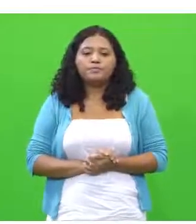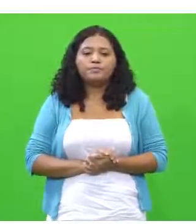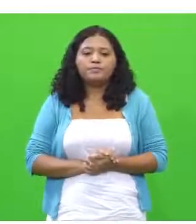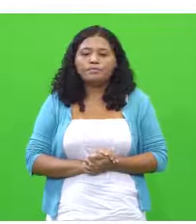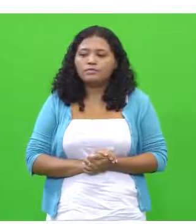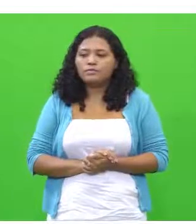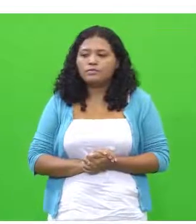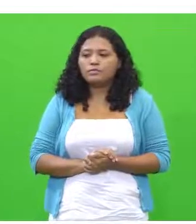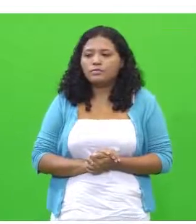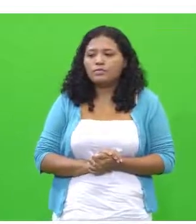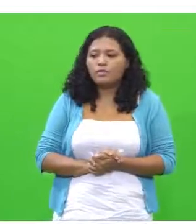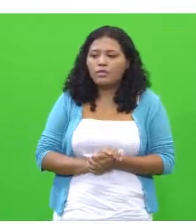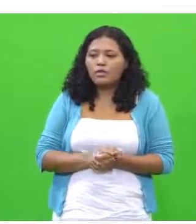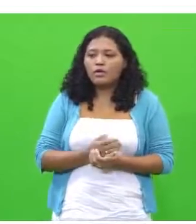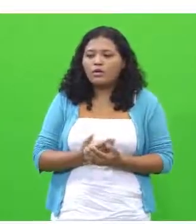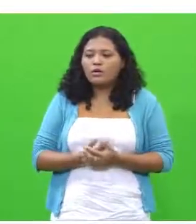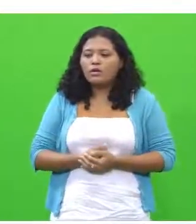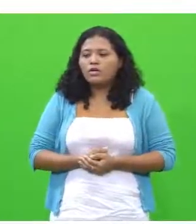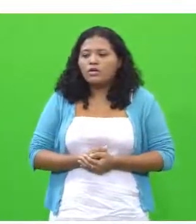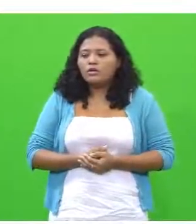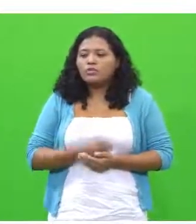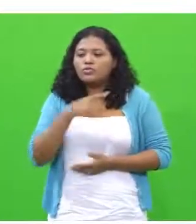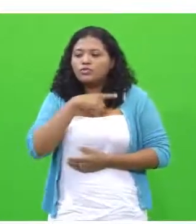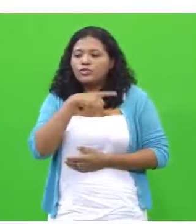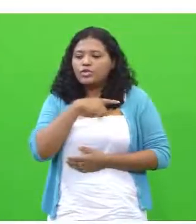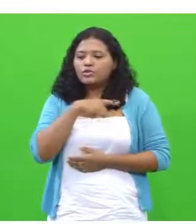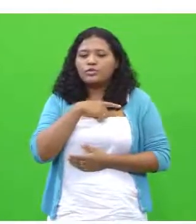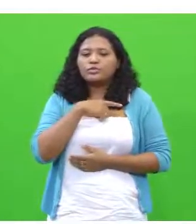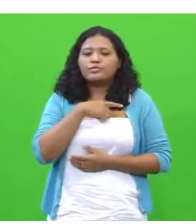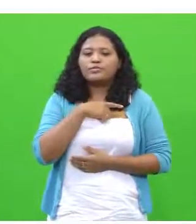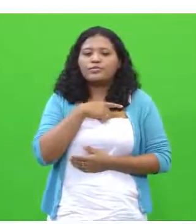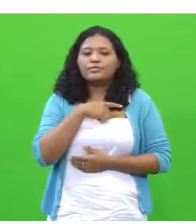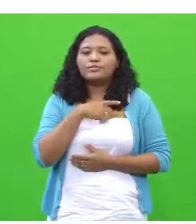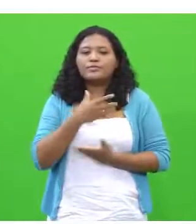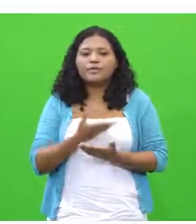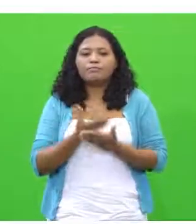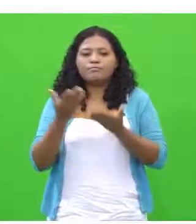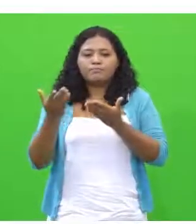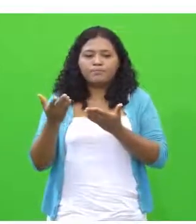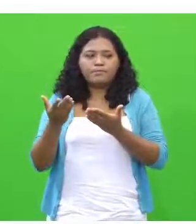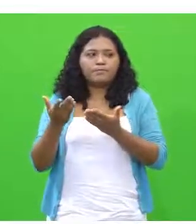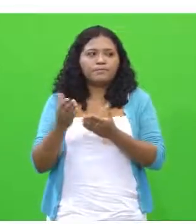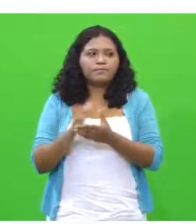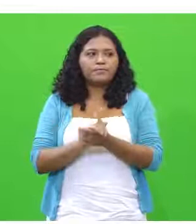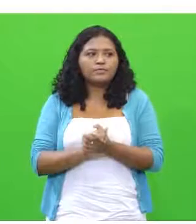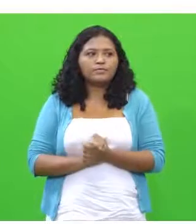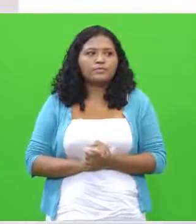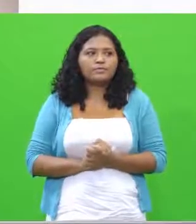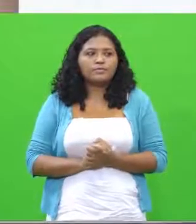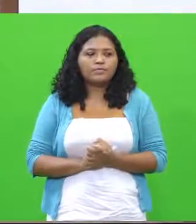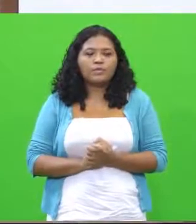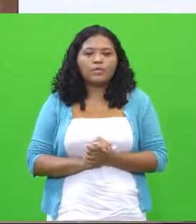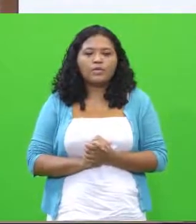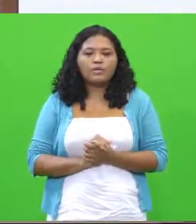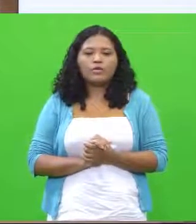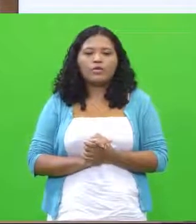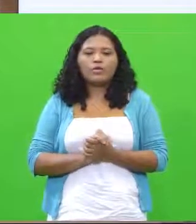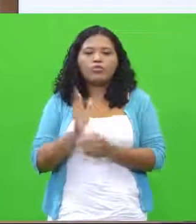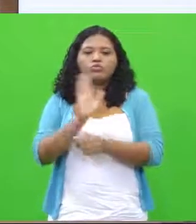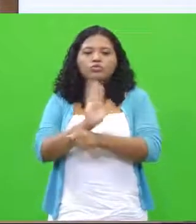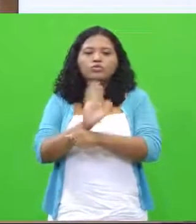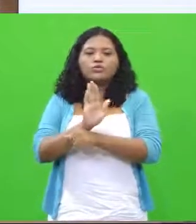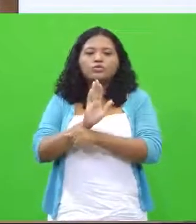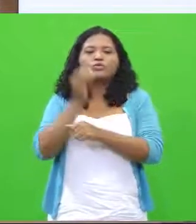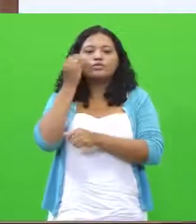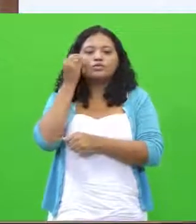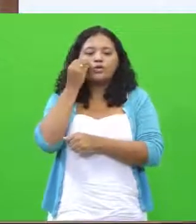Após essa, então, nós temos, nós trouxemos para vocês um vídeo para vocês sentirem